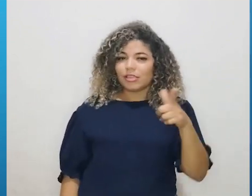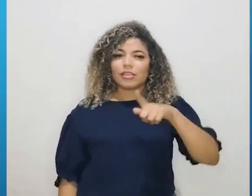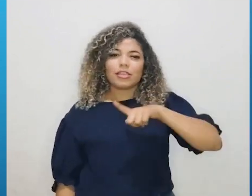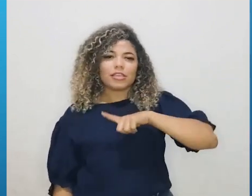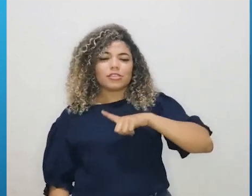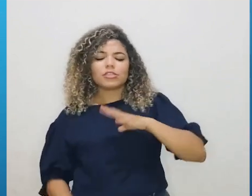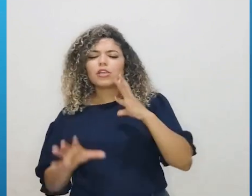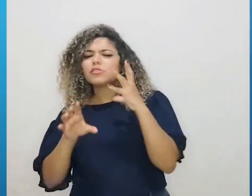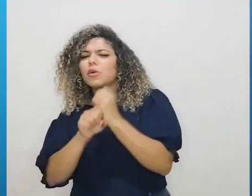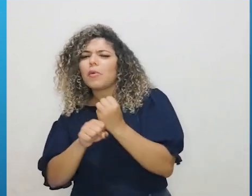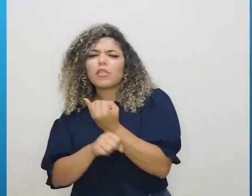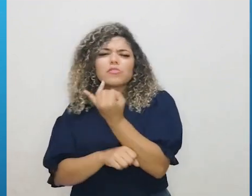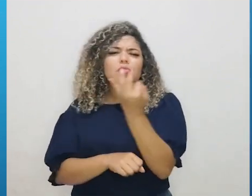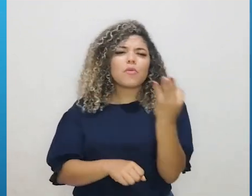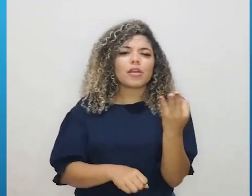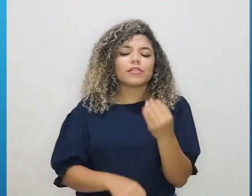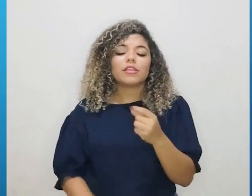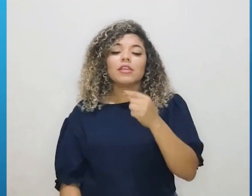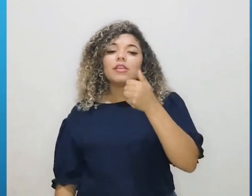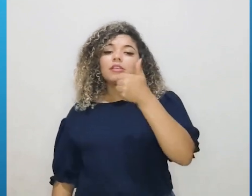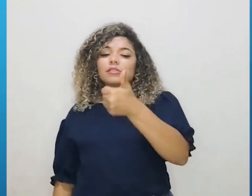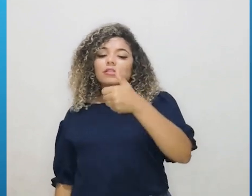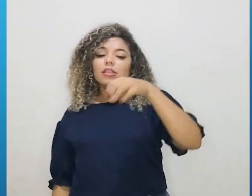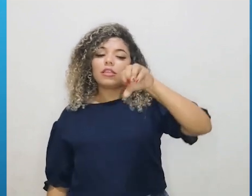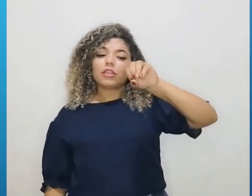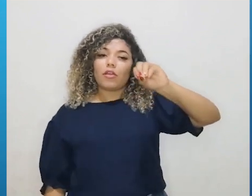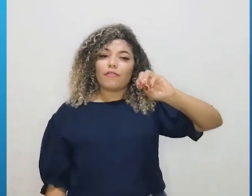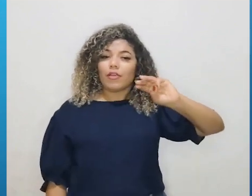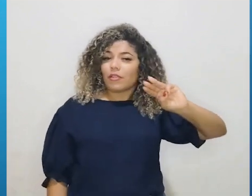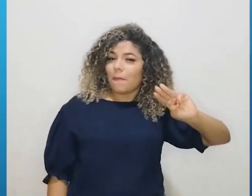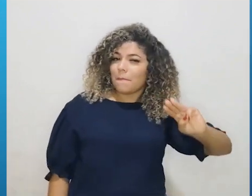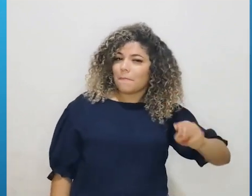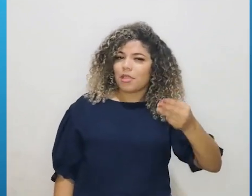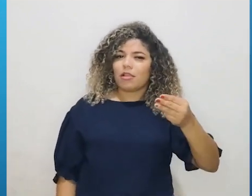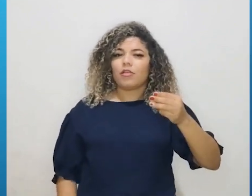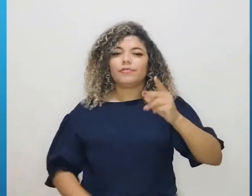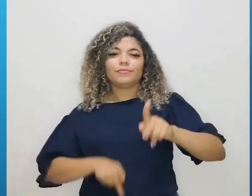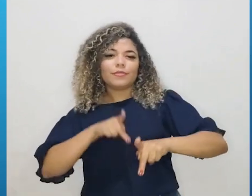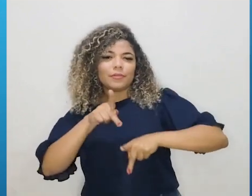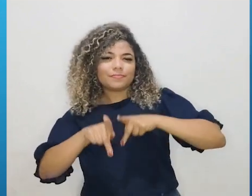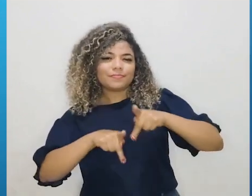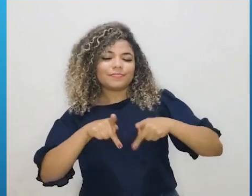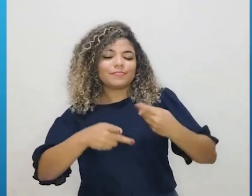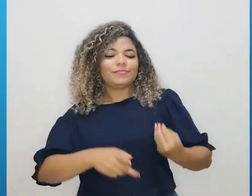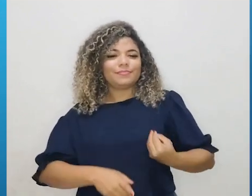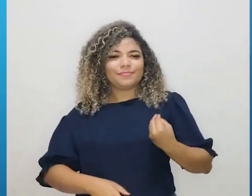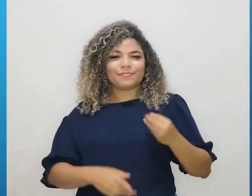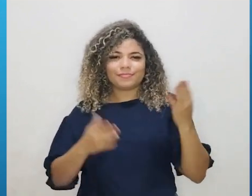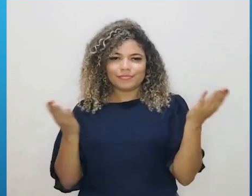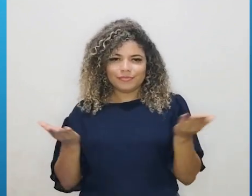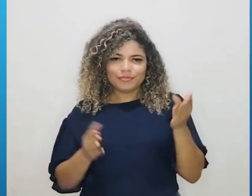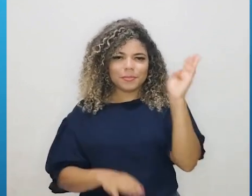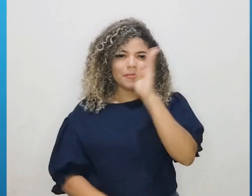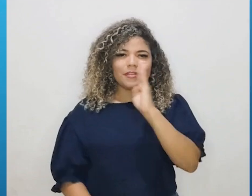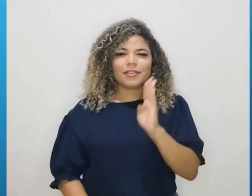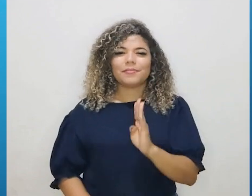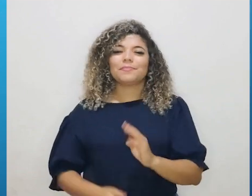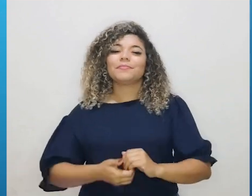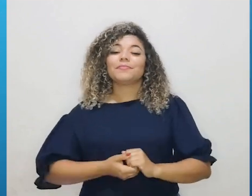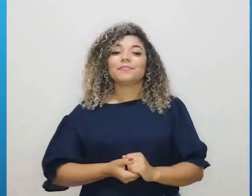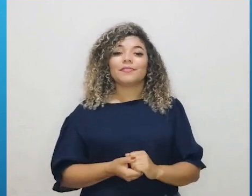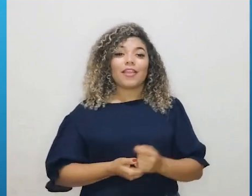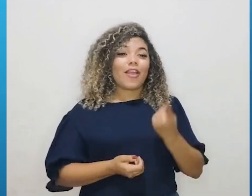contabilizado 190.755.799 pessoas.